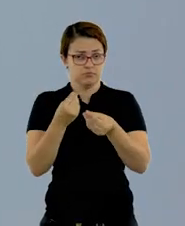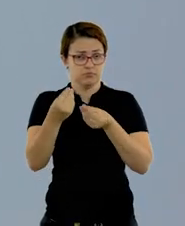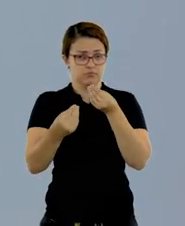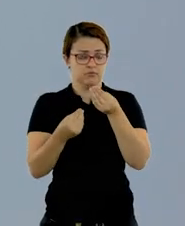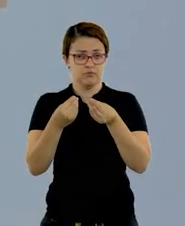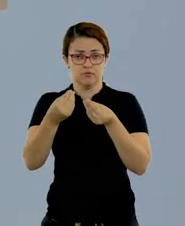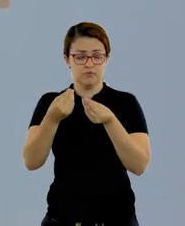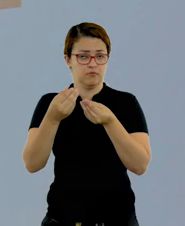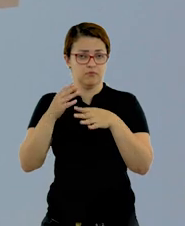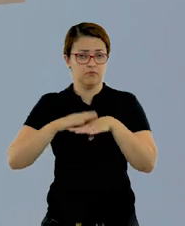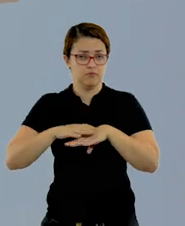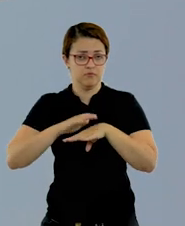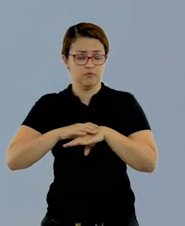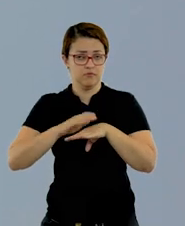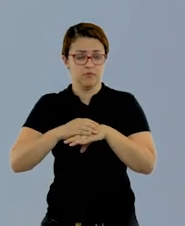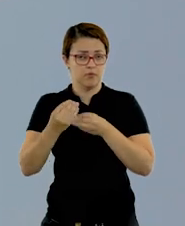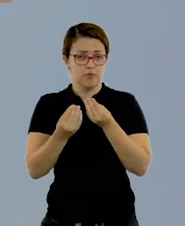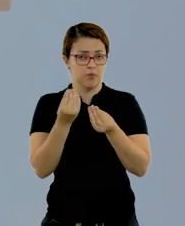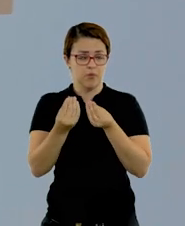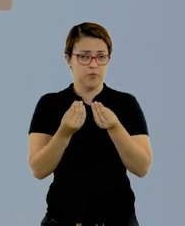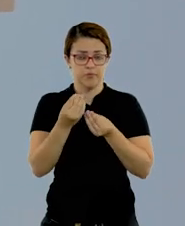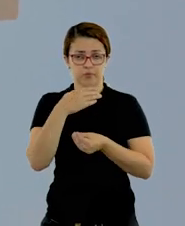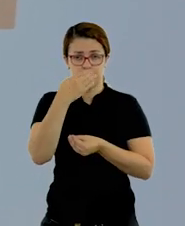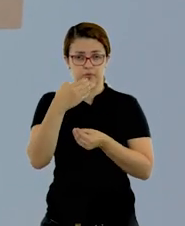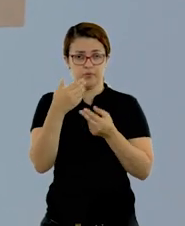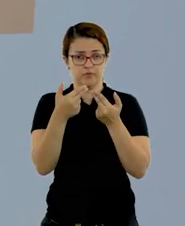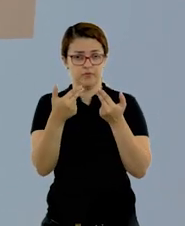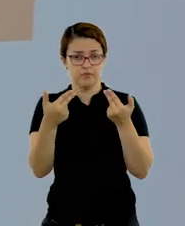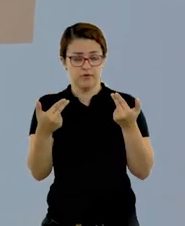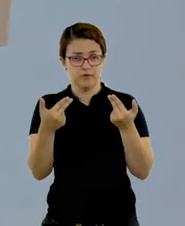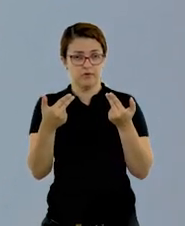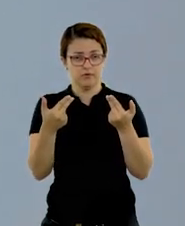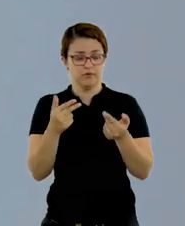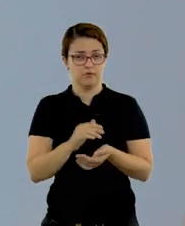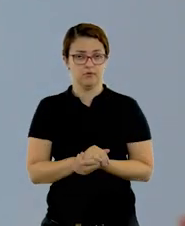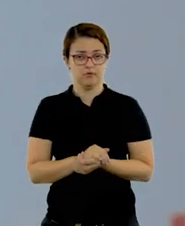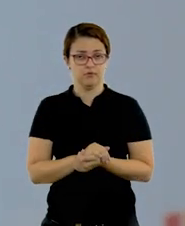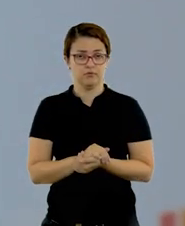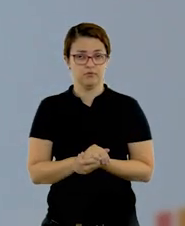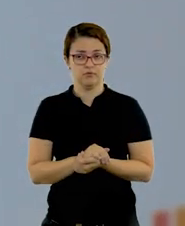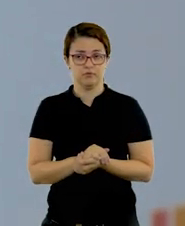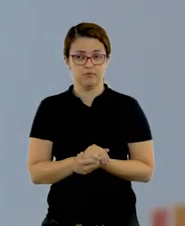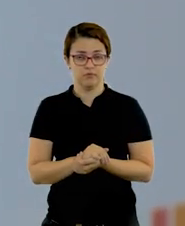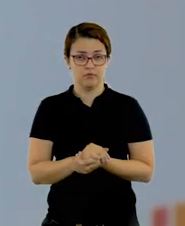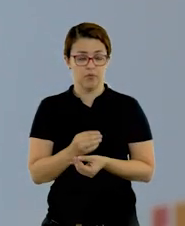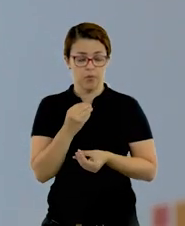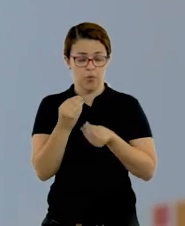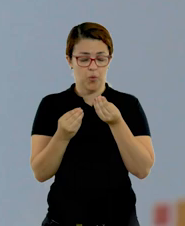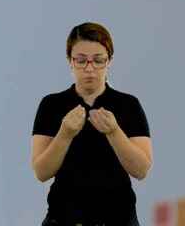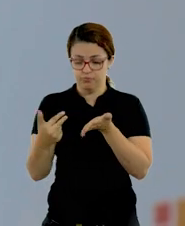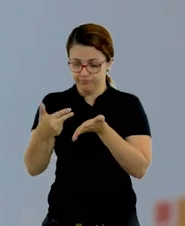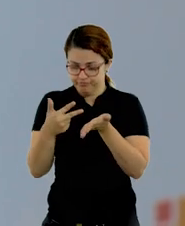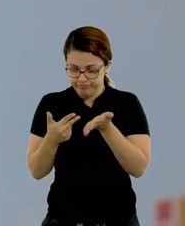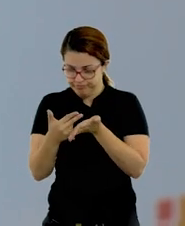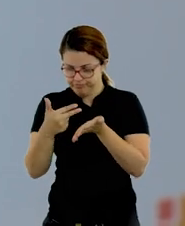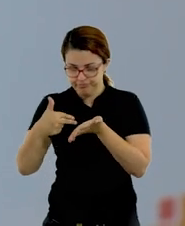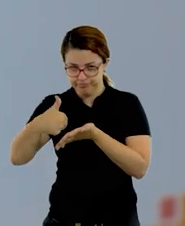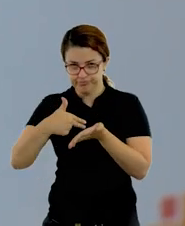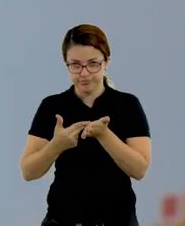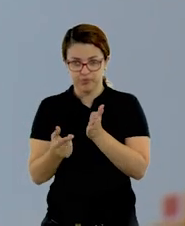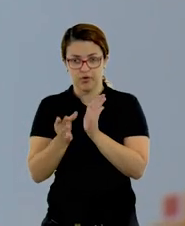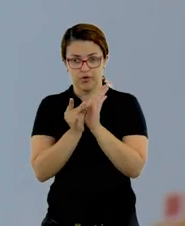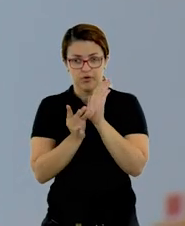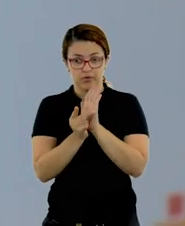podemos confeccionar essa cesta de frutas? Por meio do papel picado.